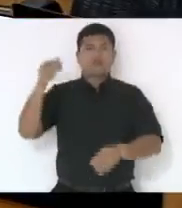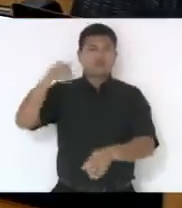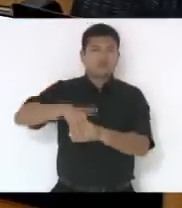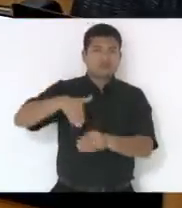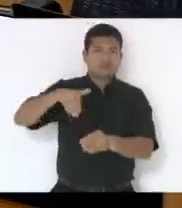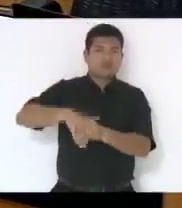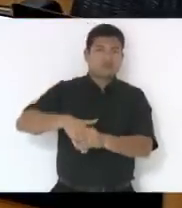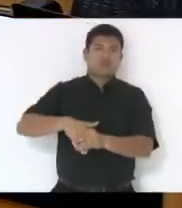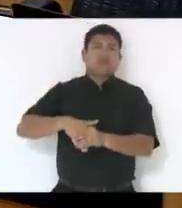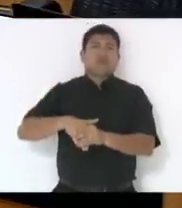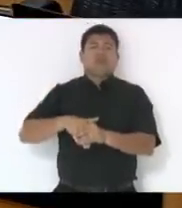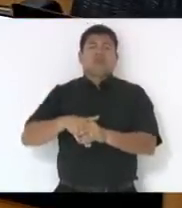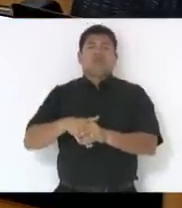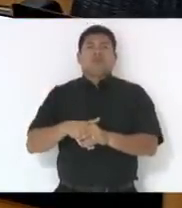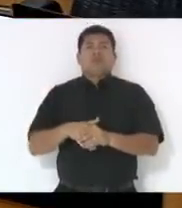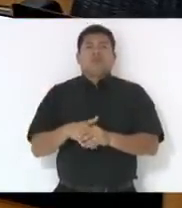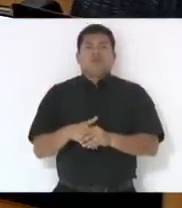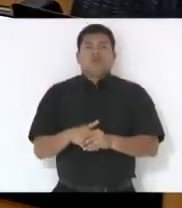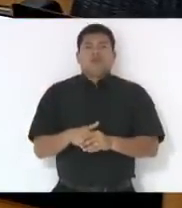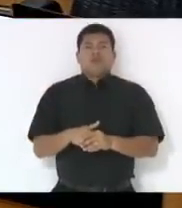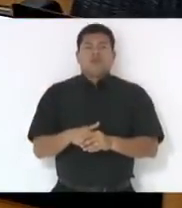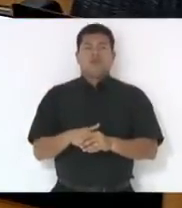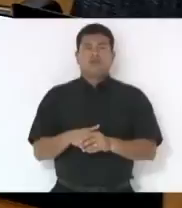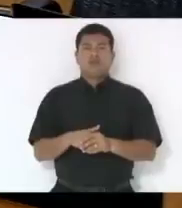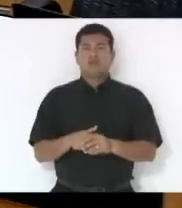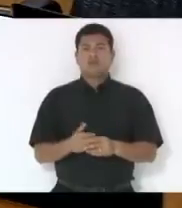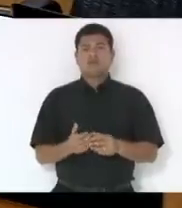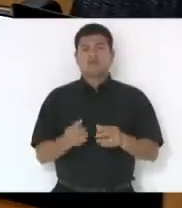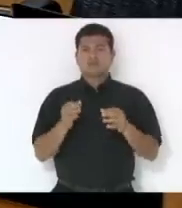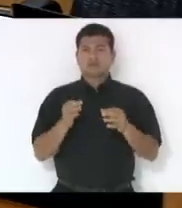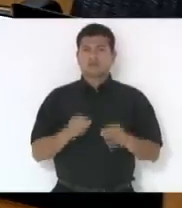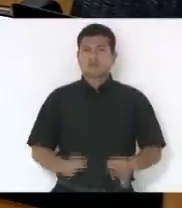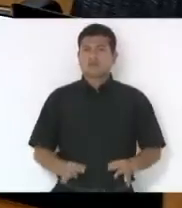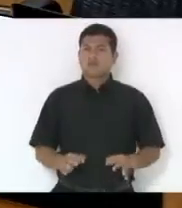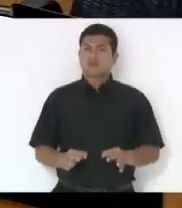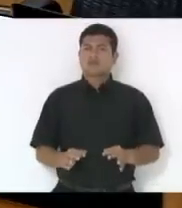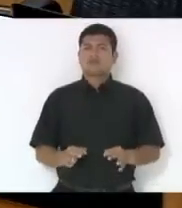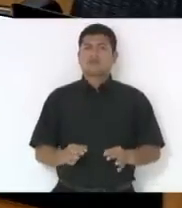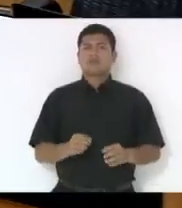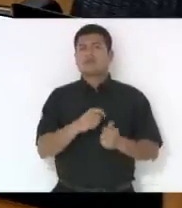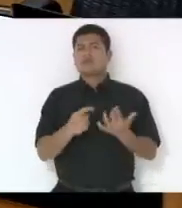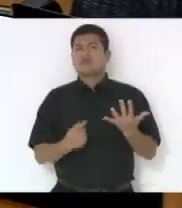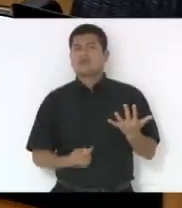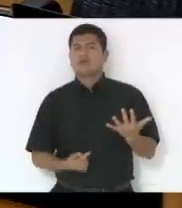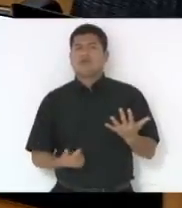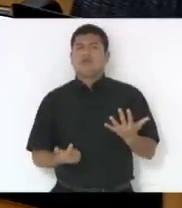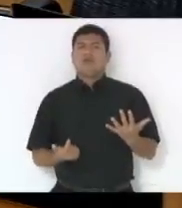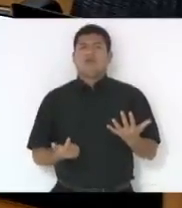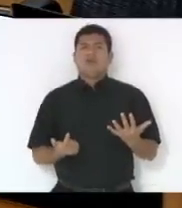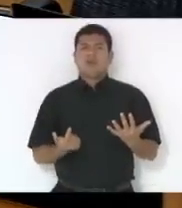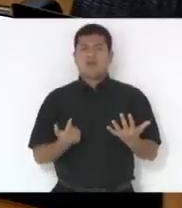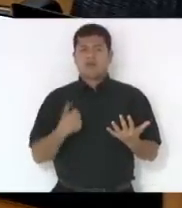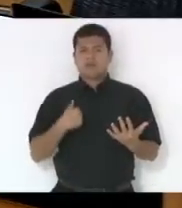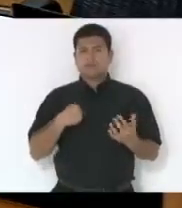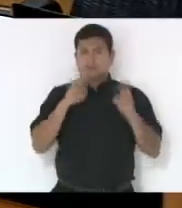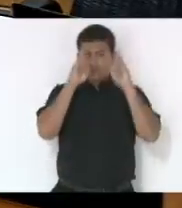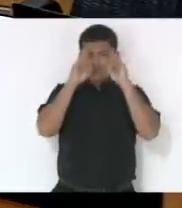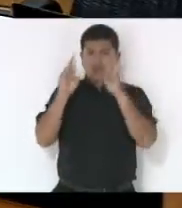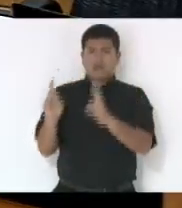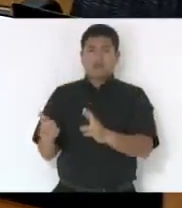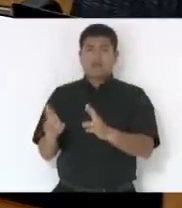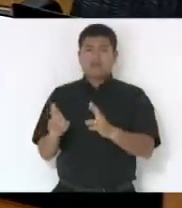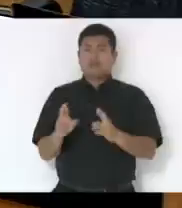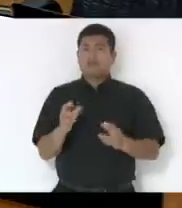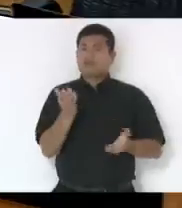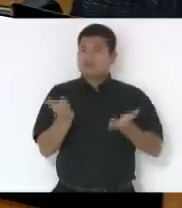enfim, com mais, com mais conteúdos, com mais informações, respeitando os princípios da razão deidade,